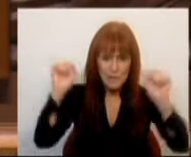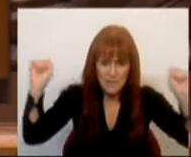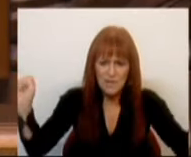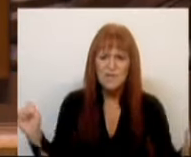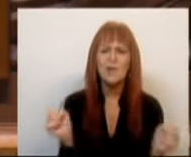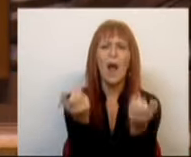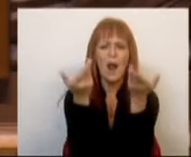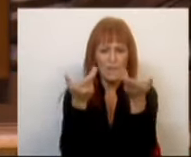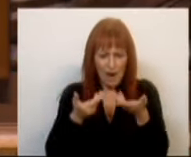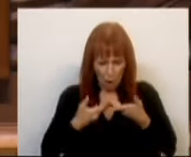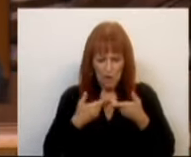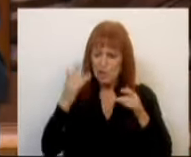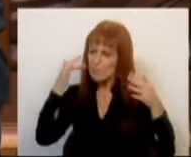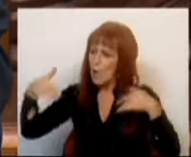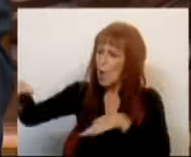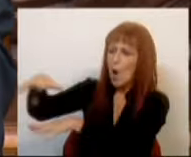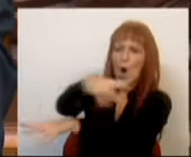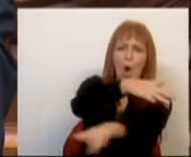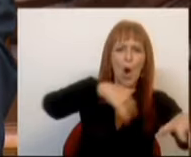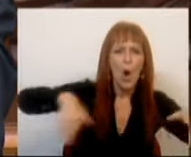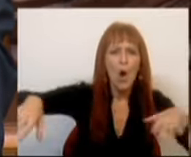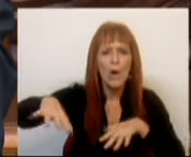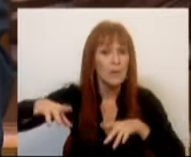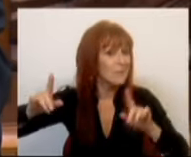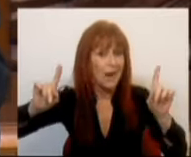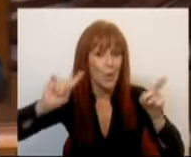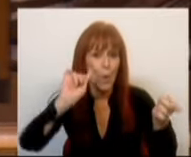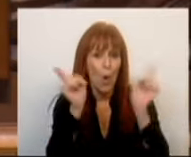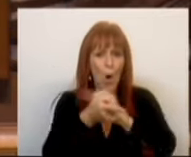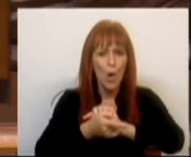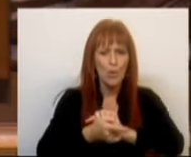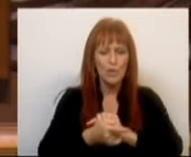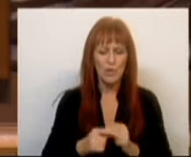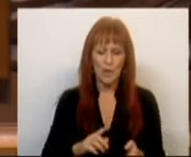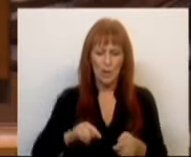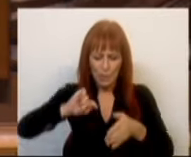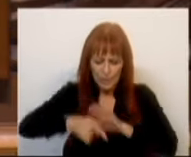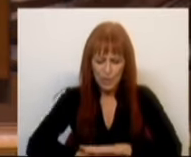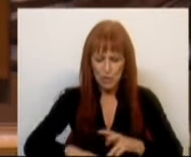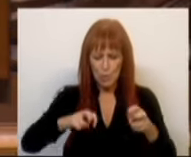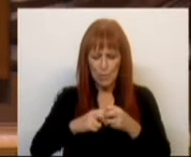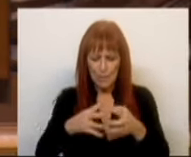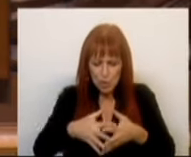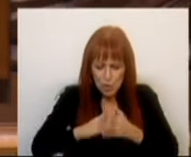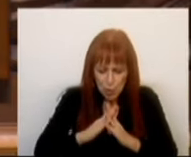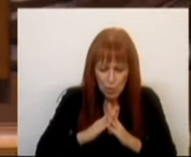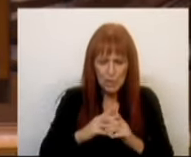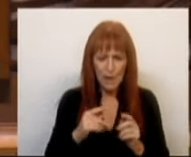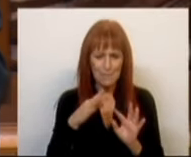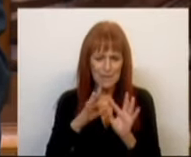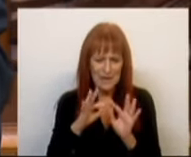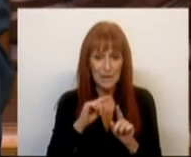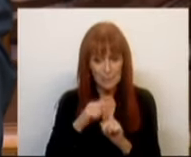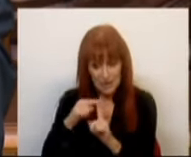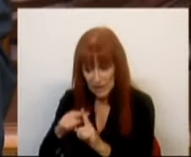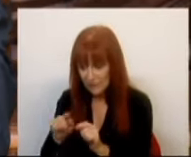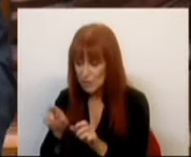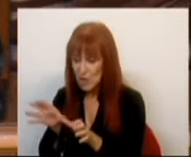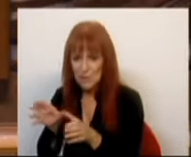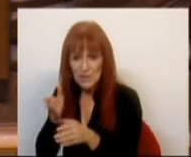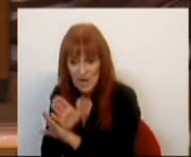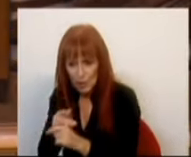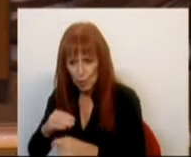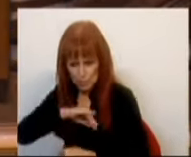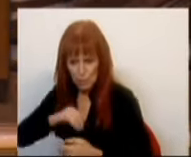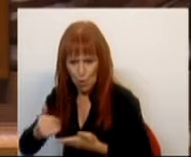da imigração. Mas não, pelo contrário, aprofundam-se problemas estruturais, beneficiam-se os setores rentistas e